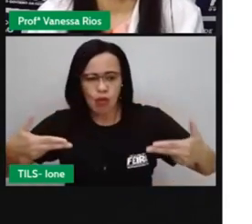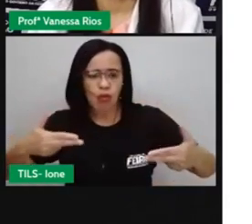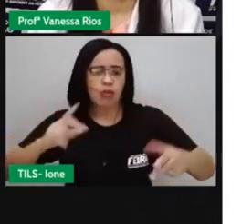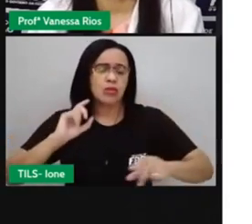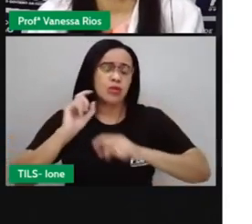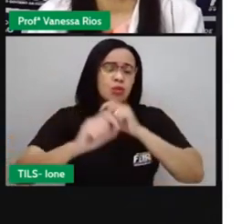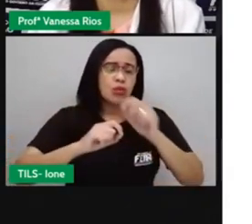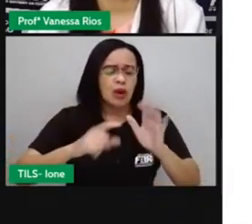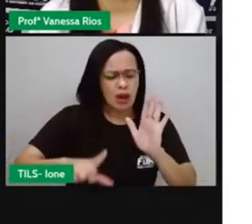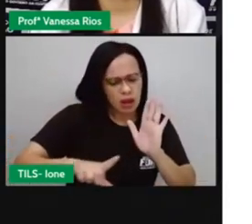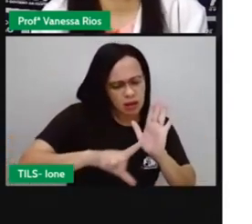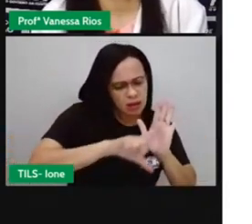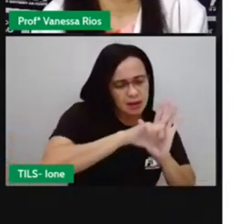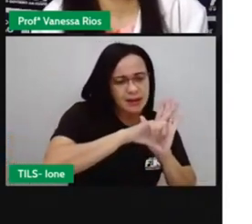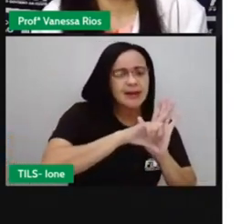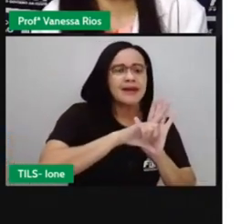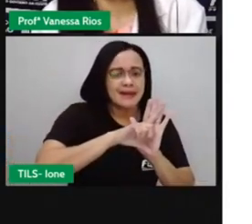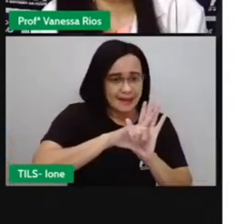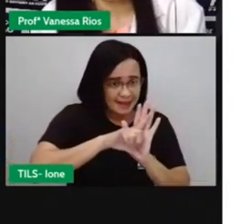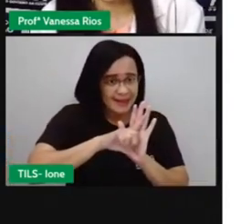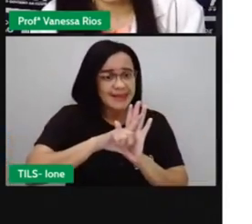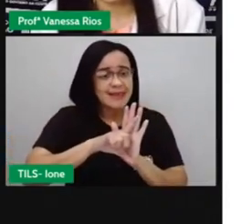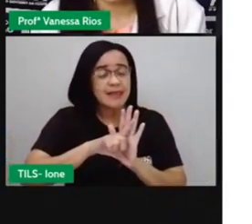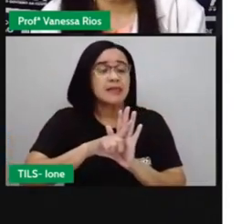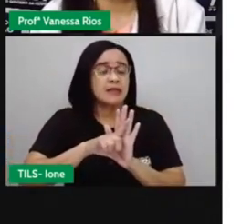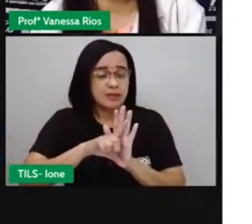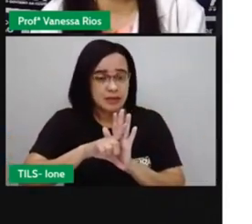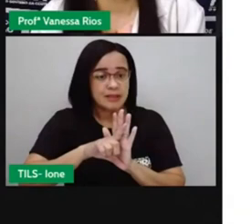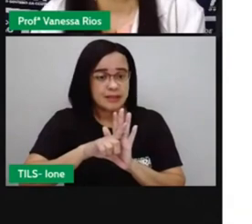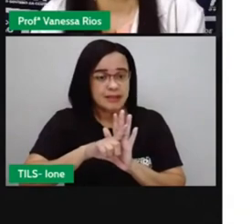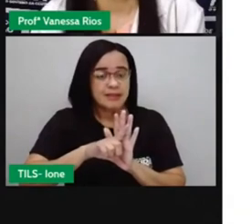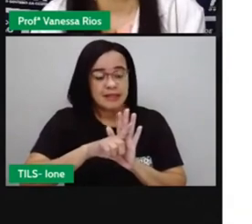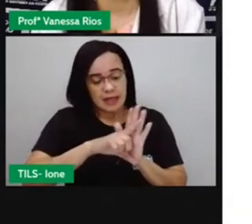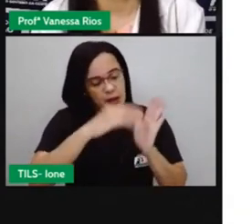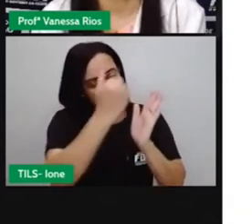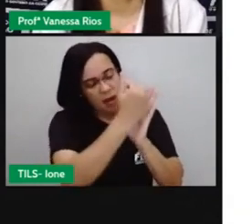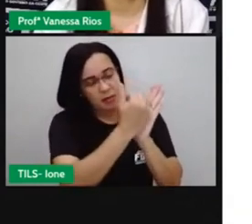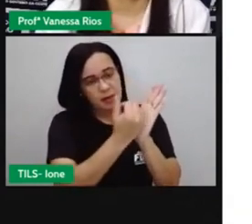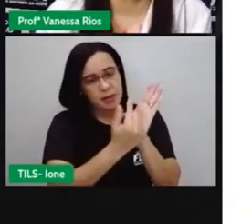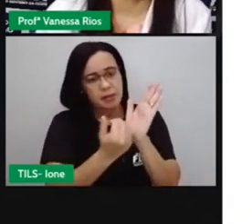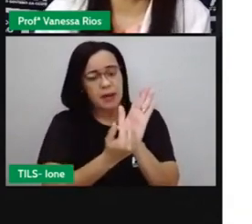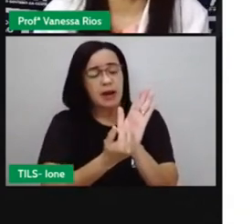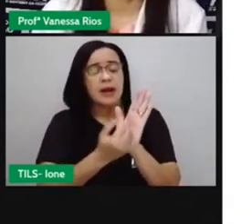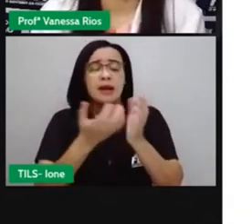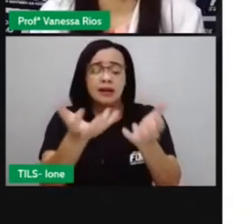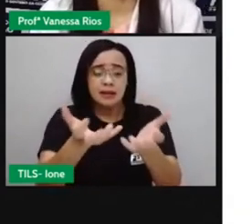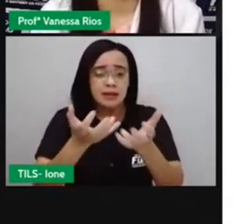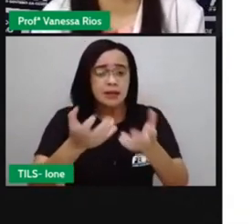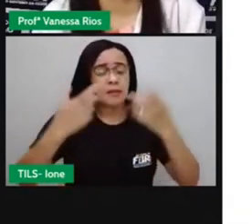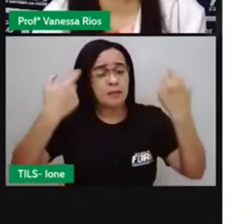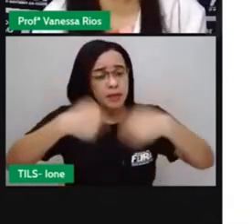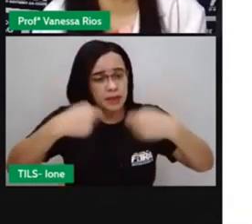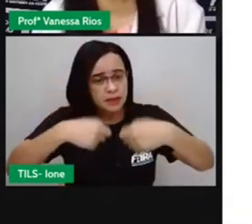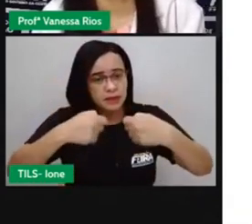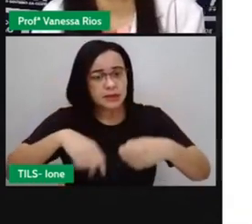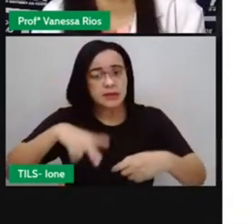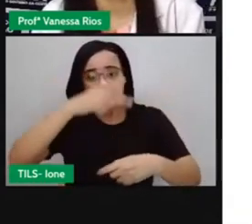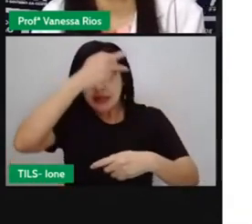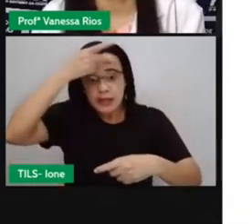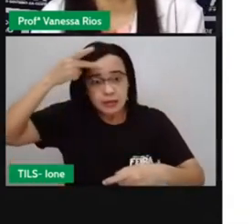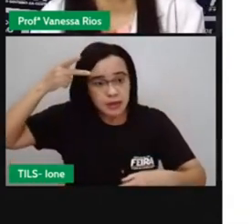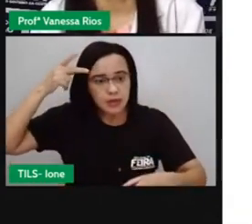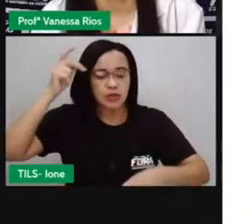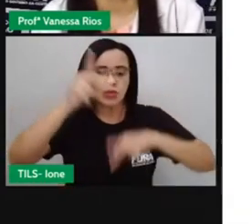e fazer as ações que a população precisa em relação às condições de vida, né, em relação também ao